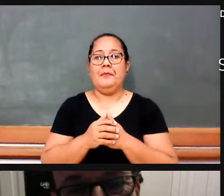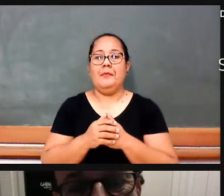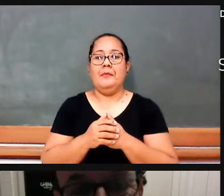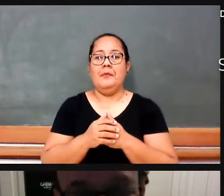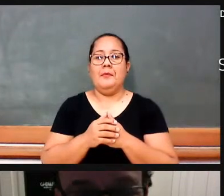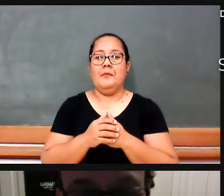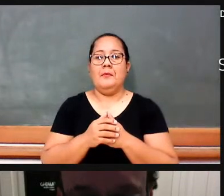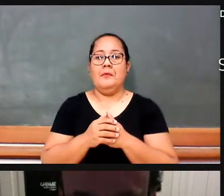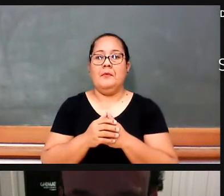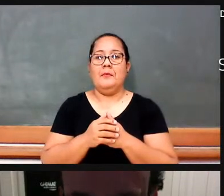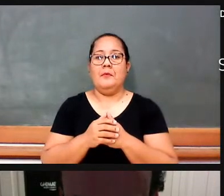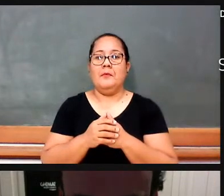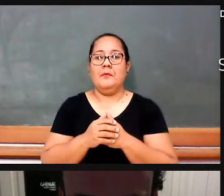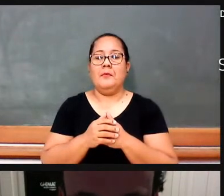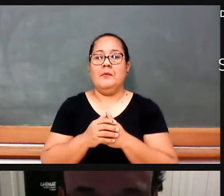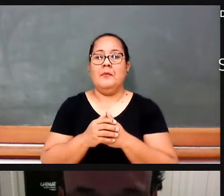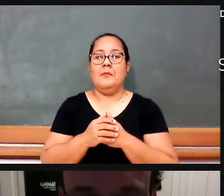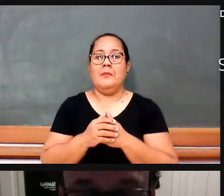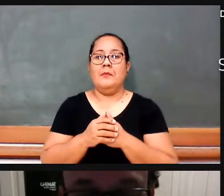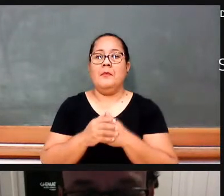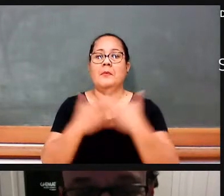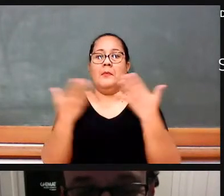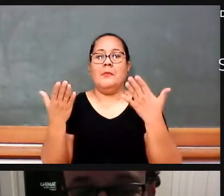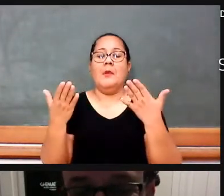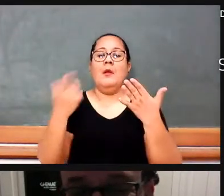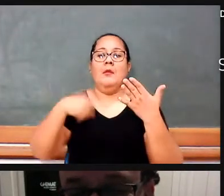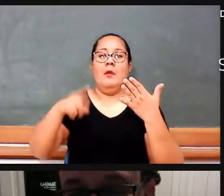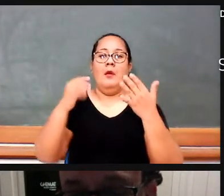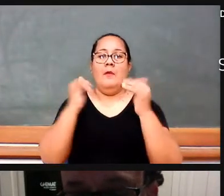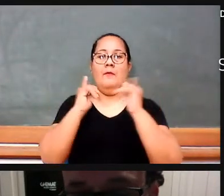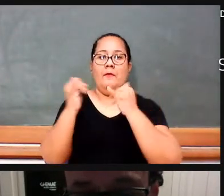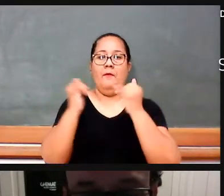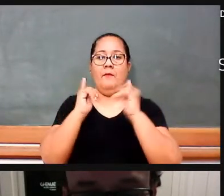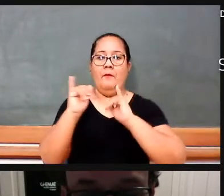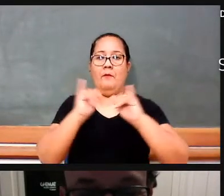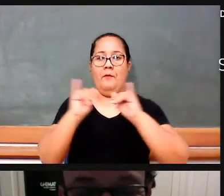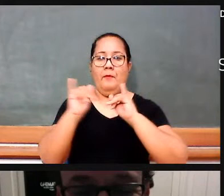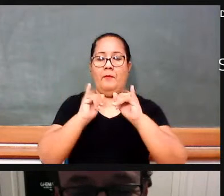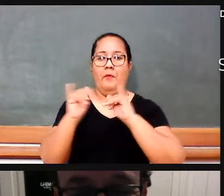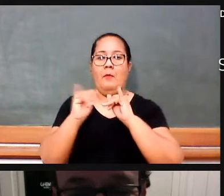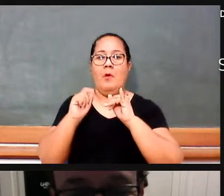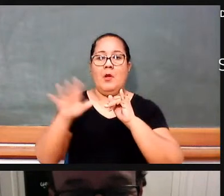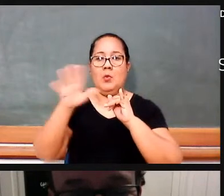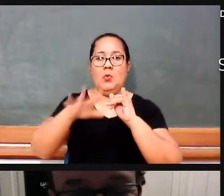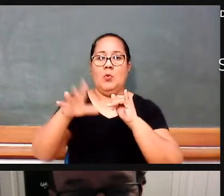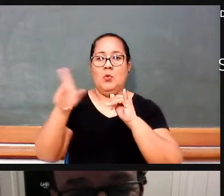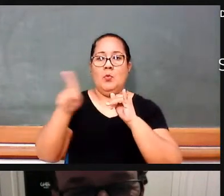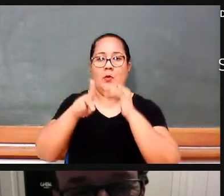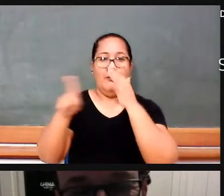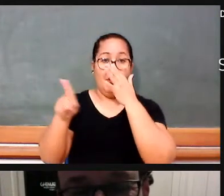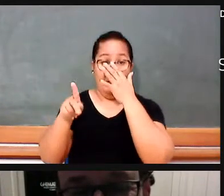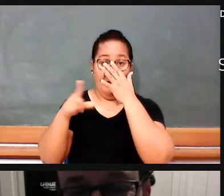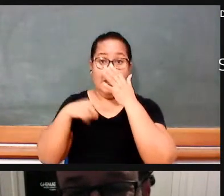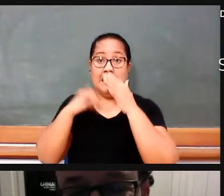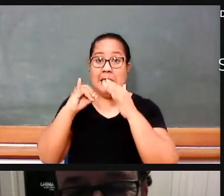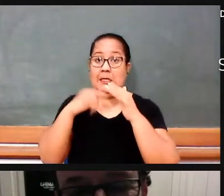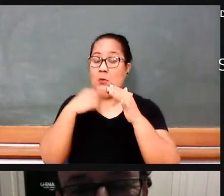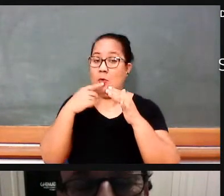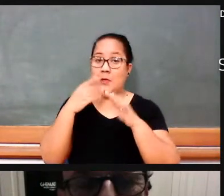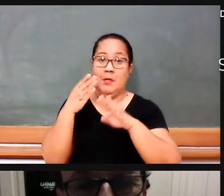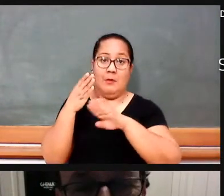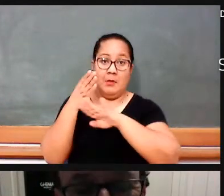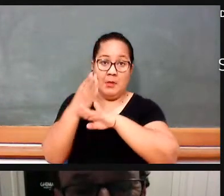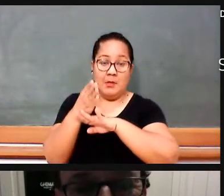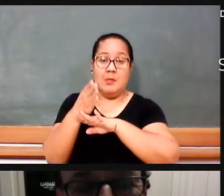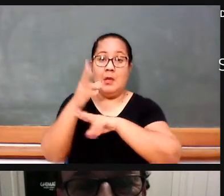informar, né, nosso público, nossos professores que em algum momento não conseguiu acessar totalmente, né,